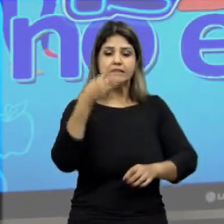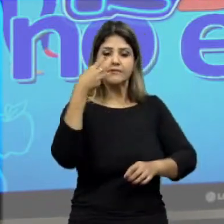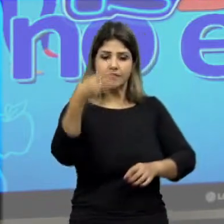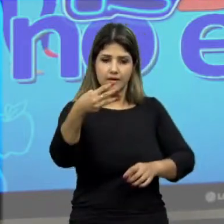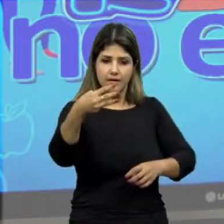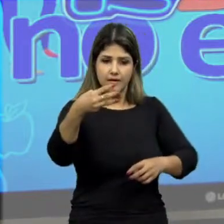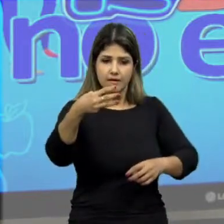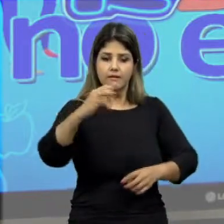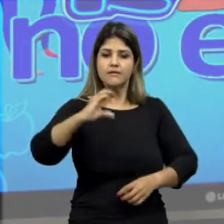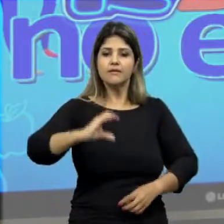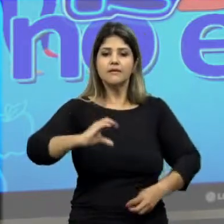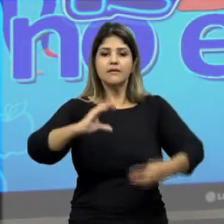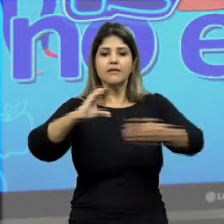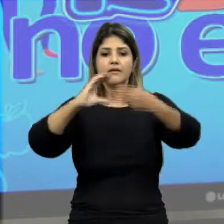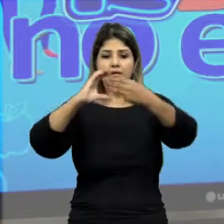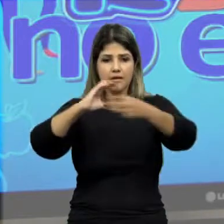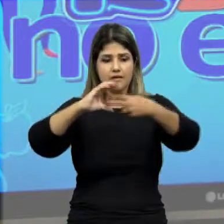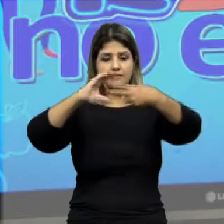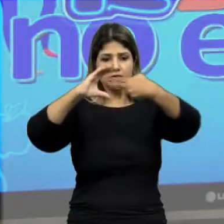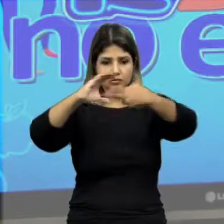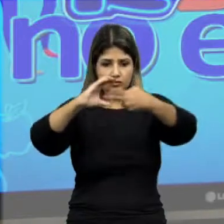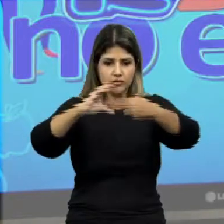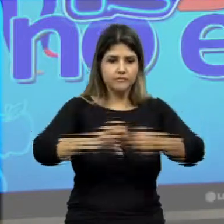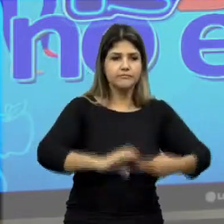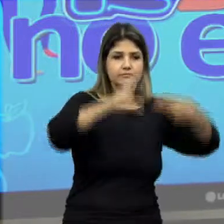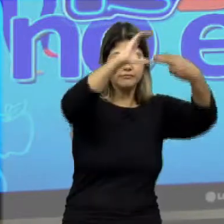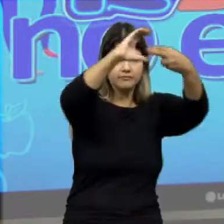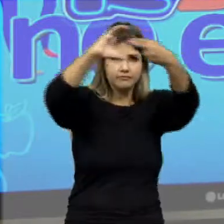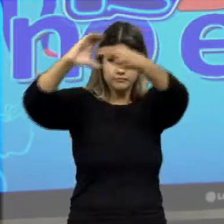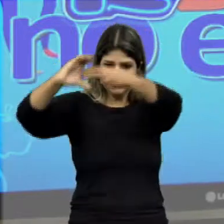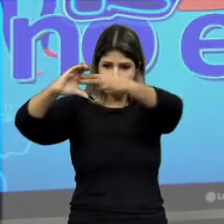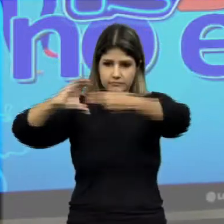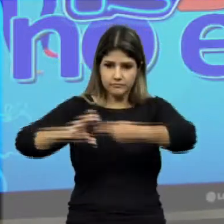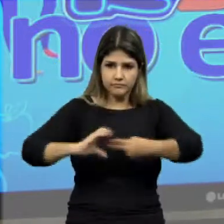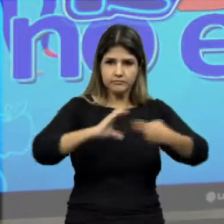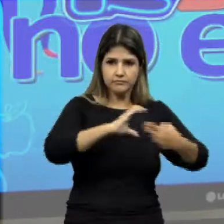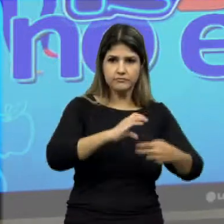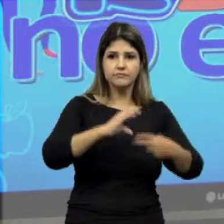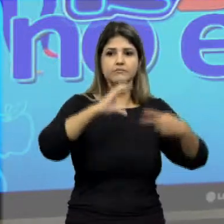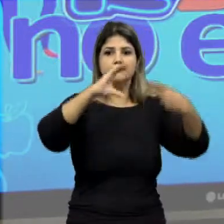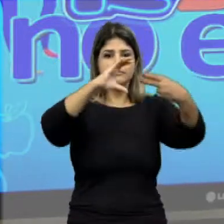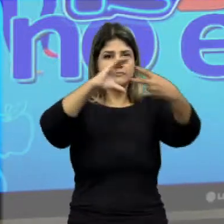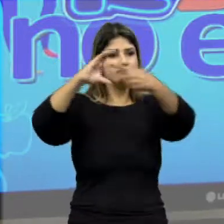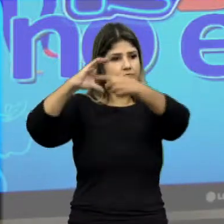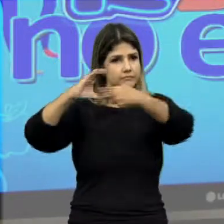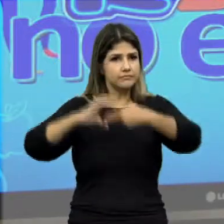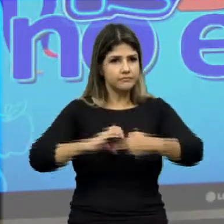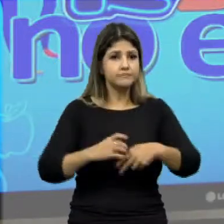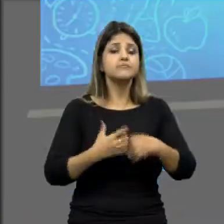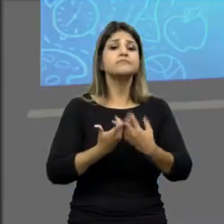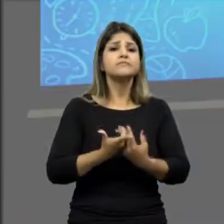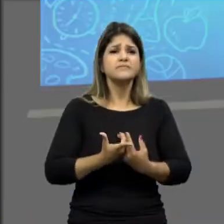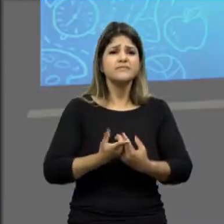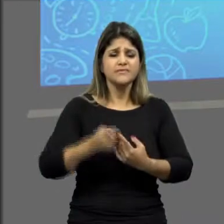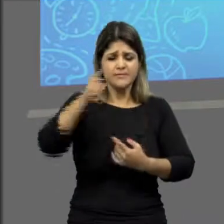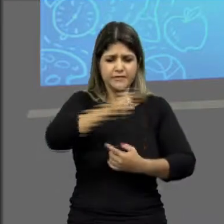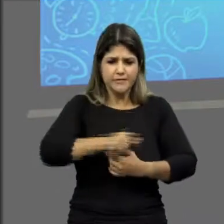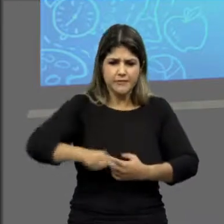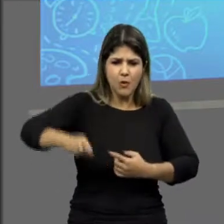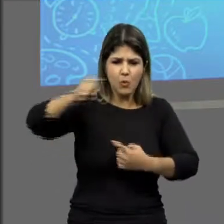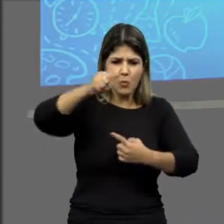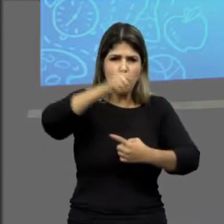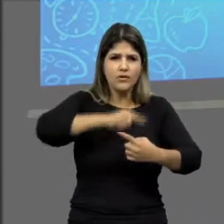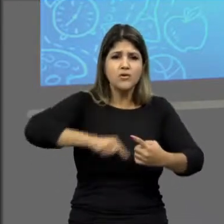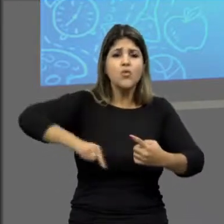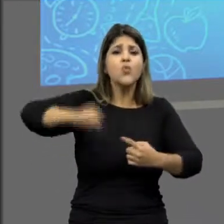três ligações duplas que são alternadas. Então uma dupla, uma simples, uma dupla, uma simples, uma dupla, uma simples. E elas estão em